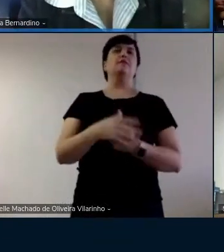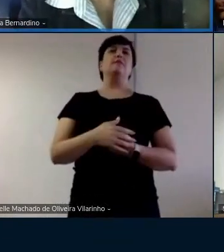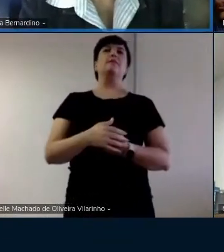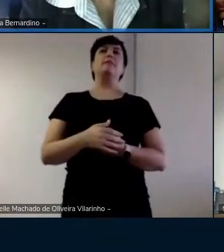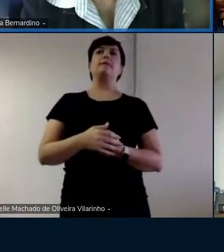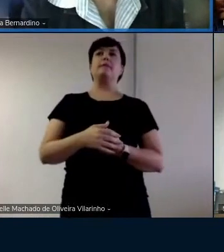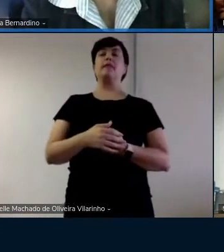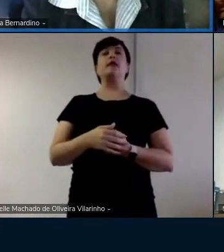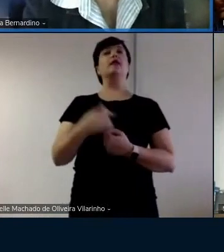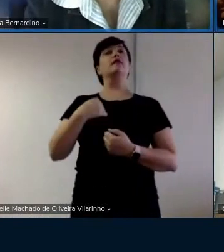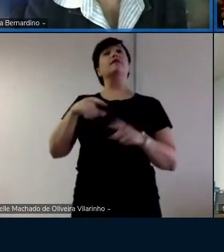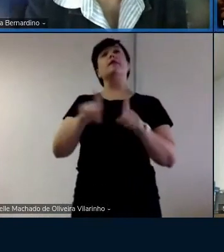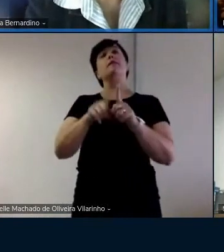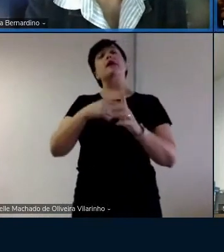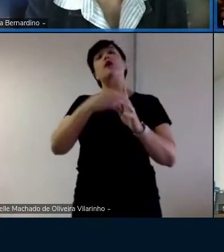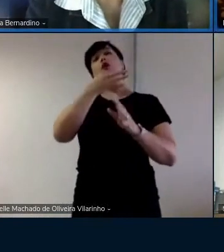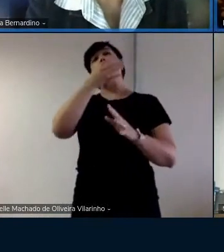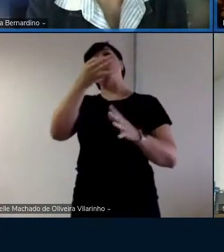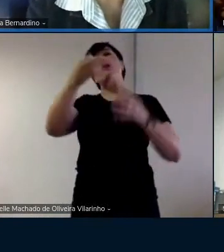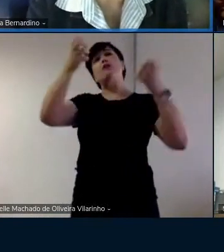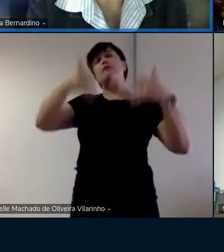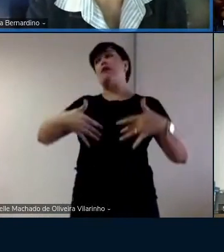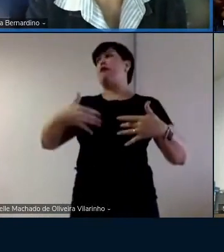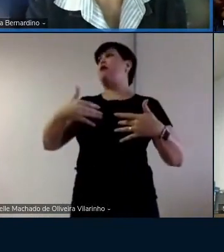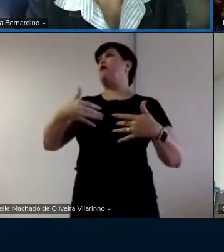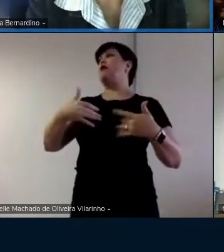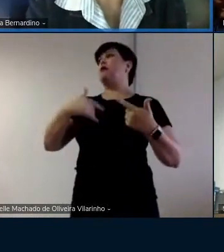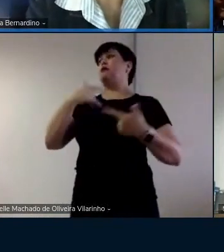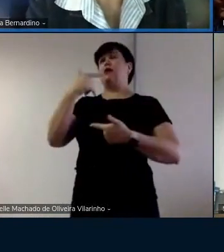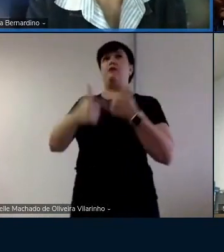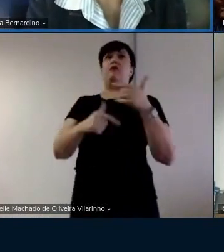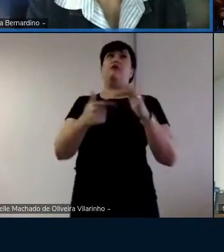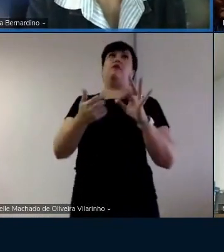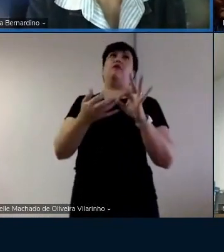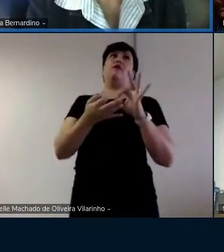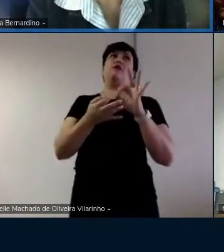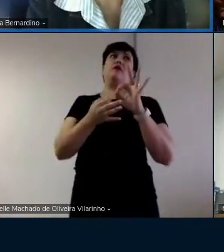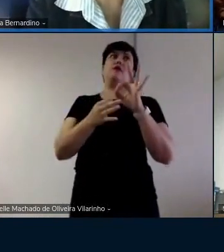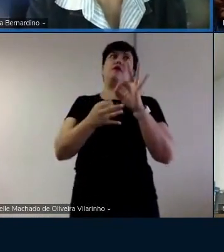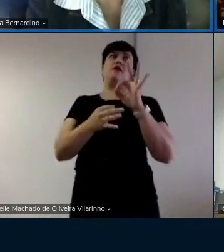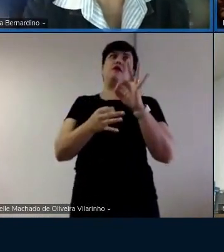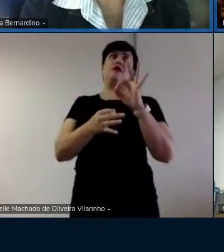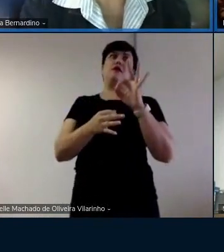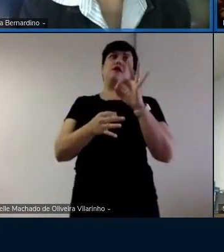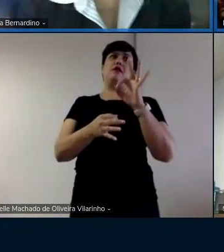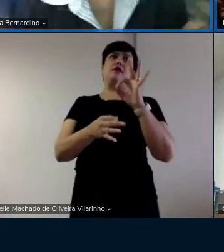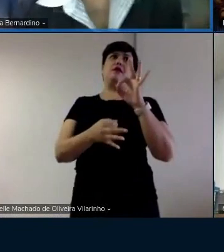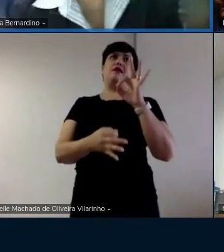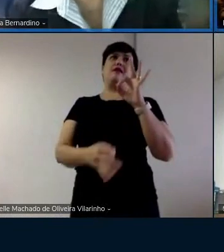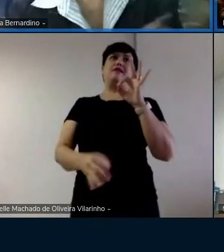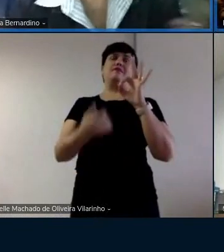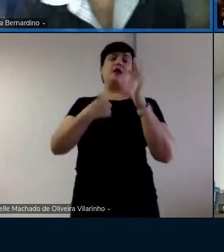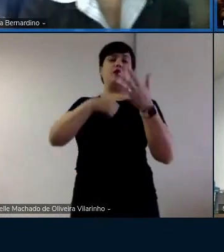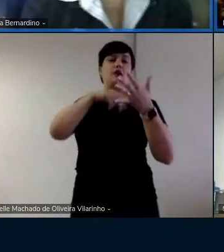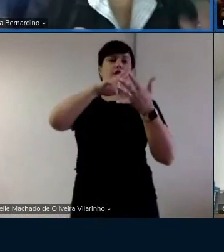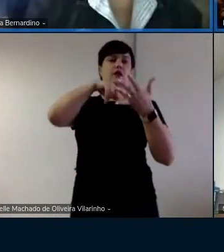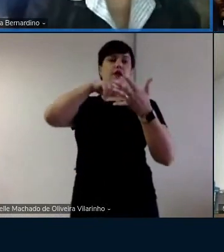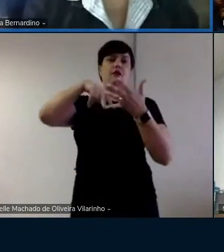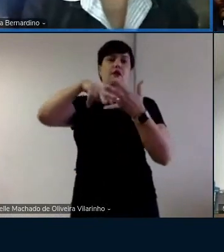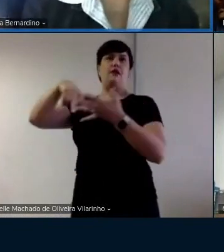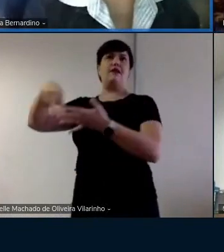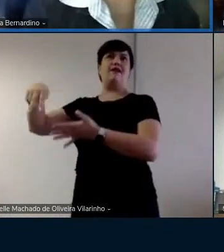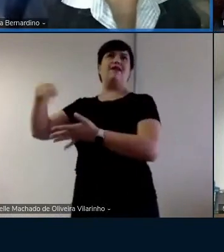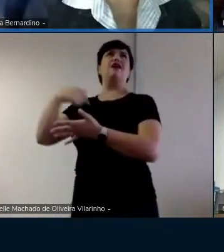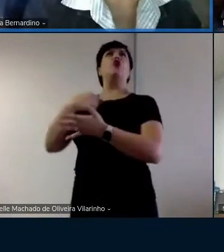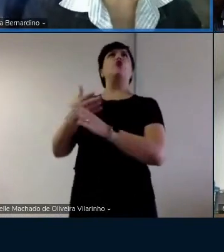também comentar, que o trabalho ficou enorme. Eu passei ontem o dia inteiro para poder ler. Não,